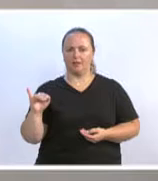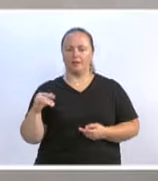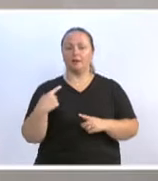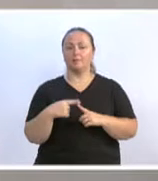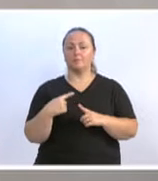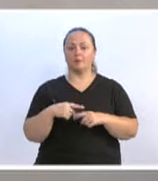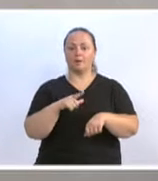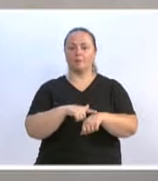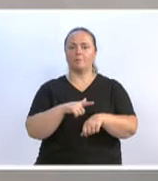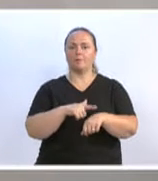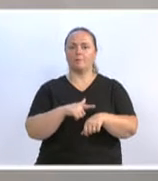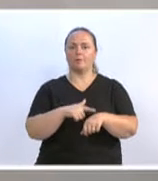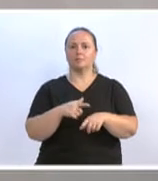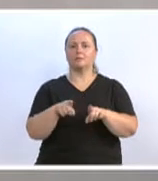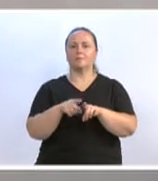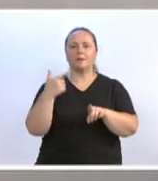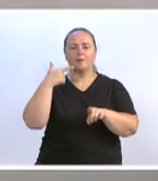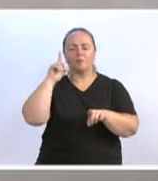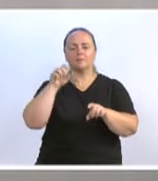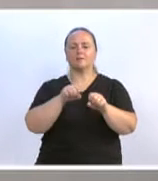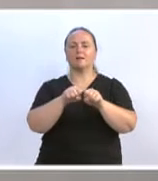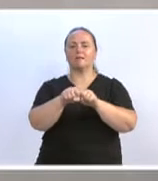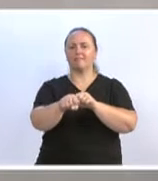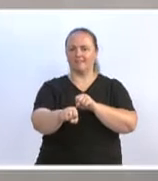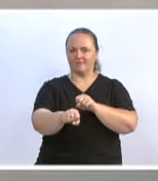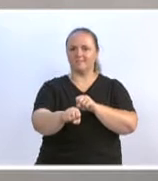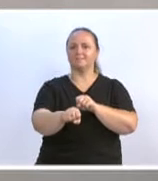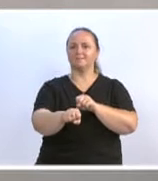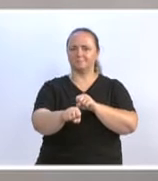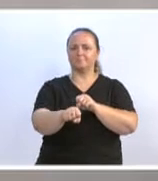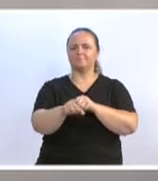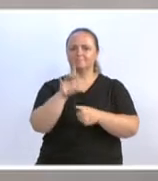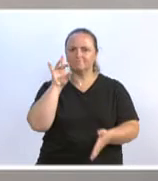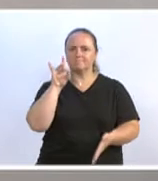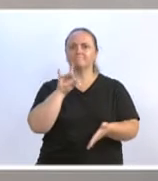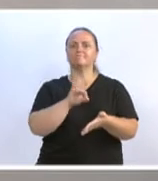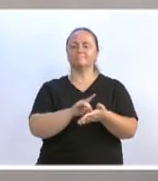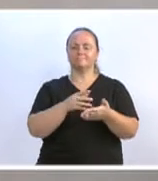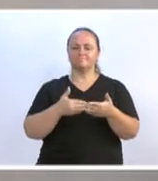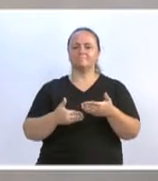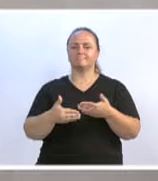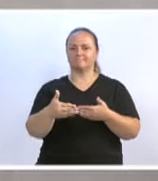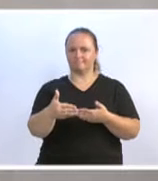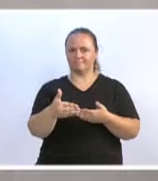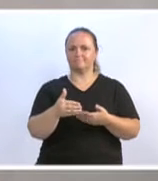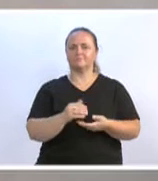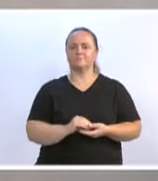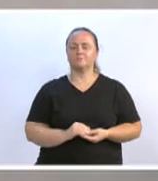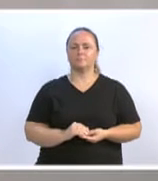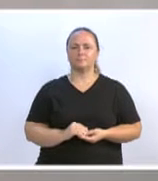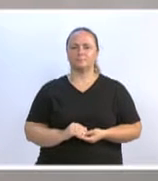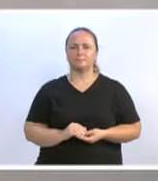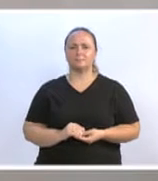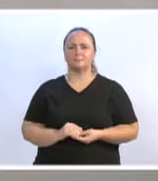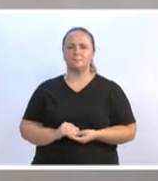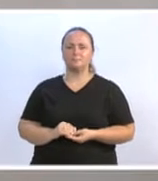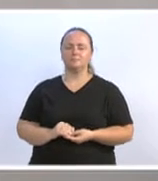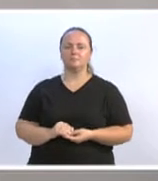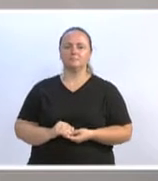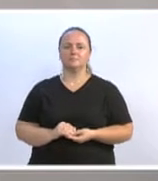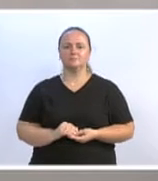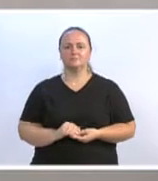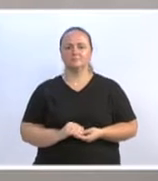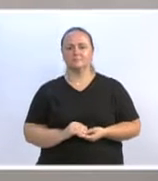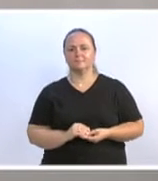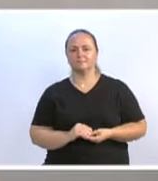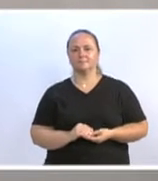de formatura também dos oficiais, vereador Almir Vieira. E realmente